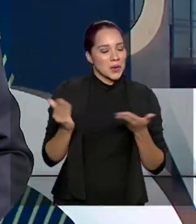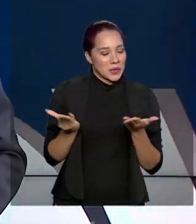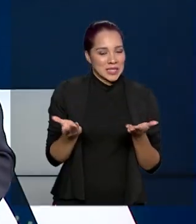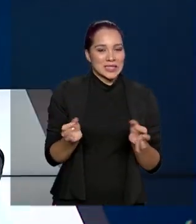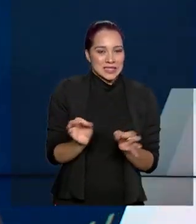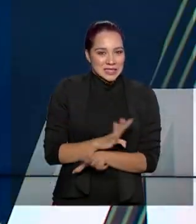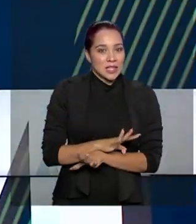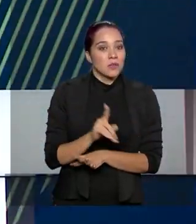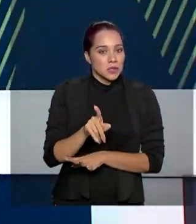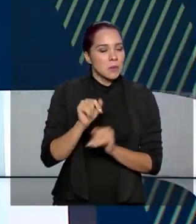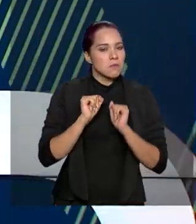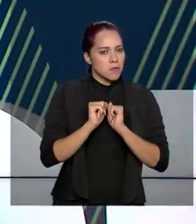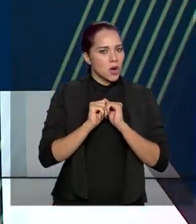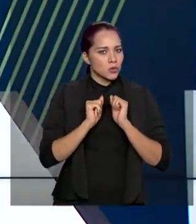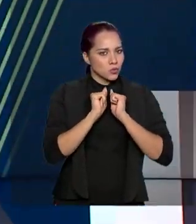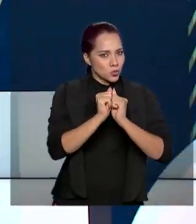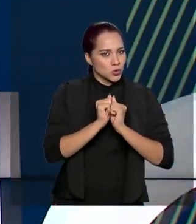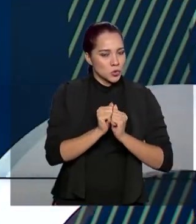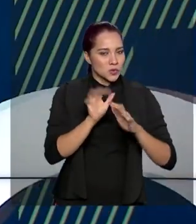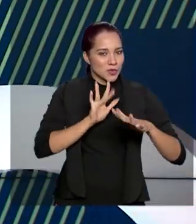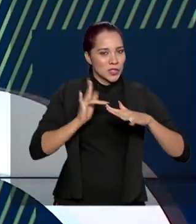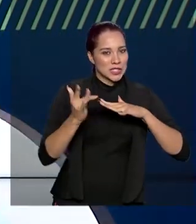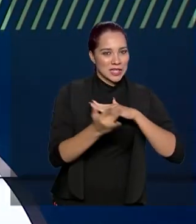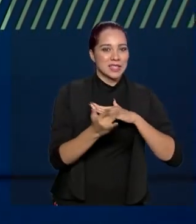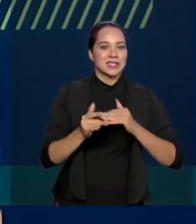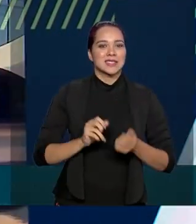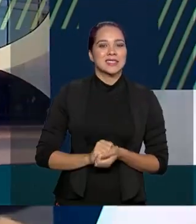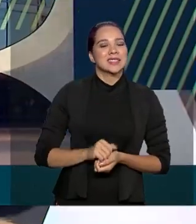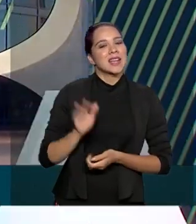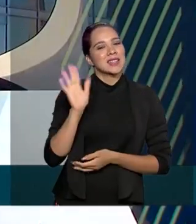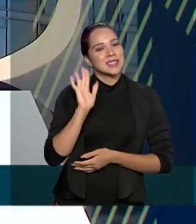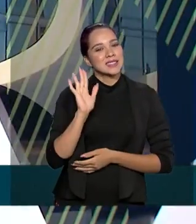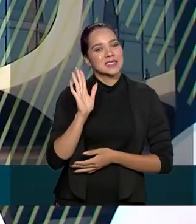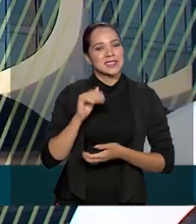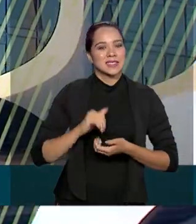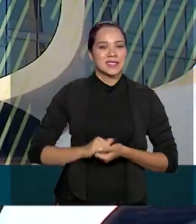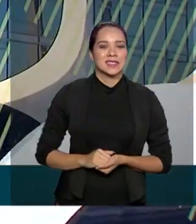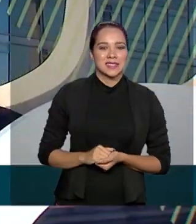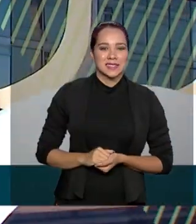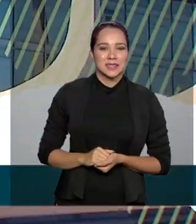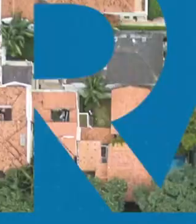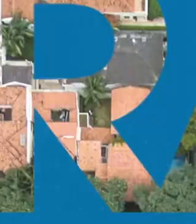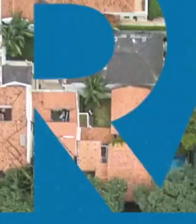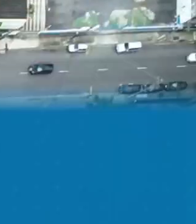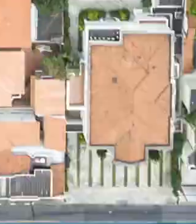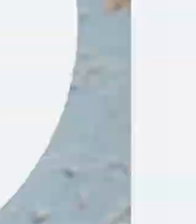por aqui. Você pode nos acompanhar também pelas redes sociais. Até a próxima edição. Tchau.